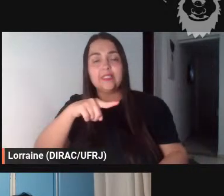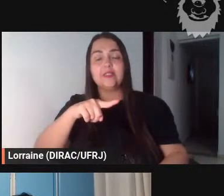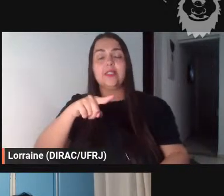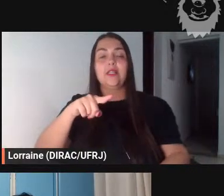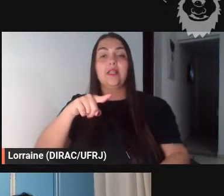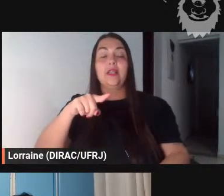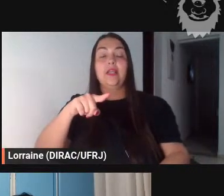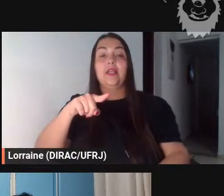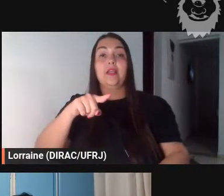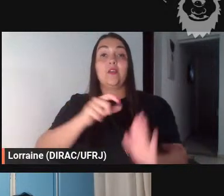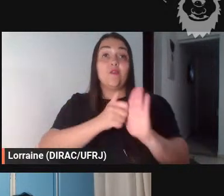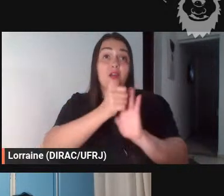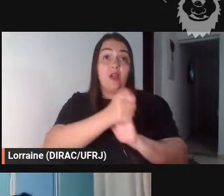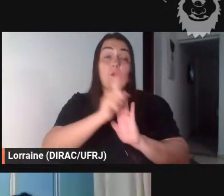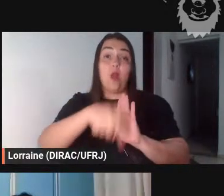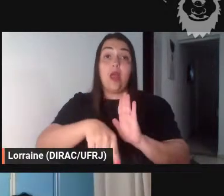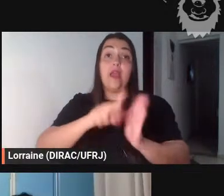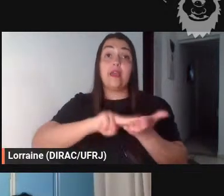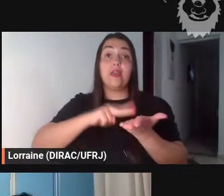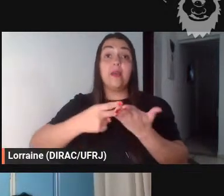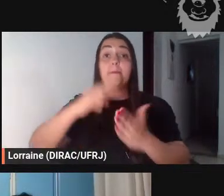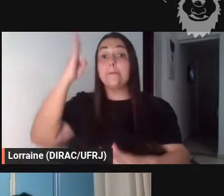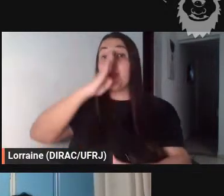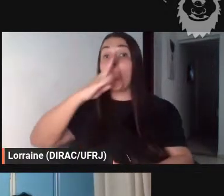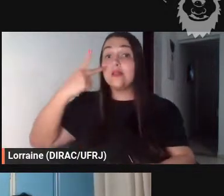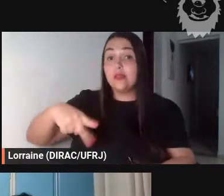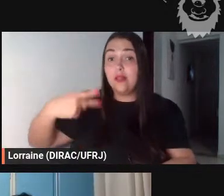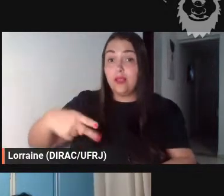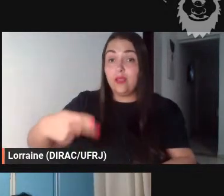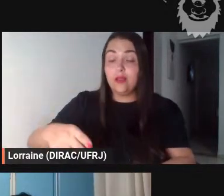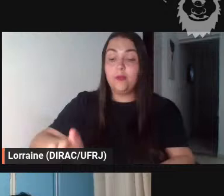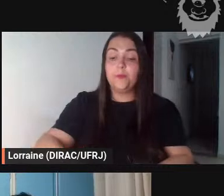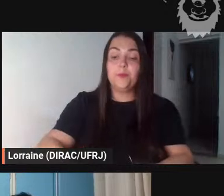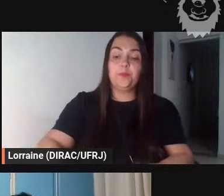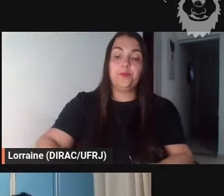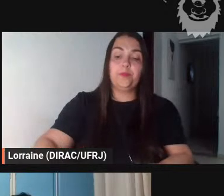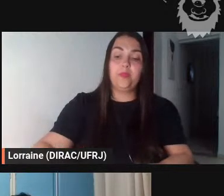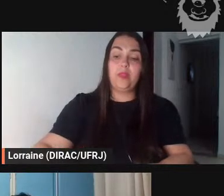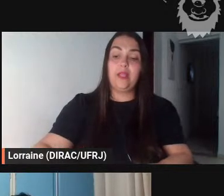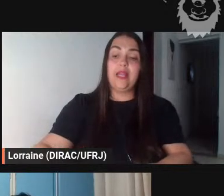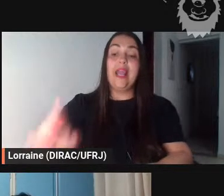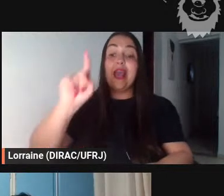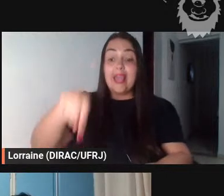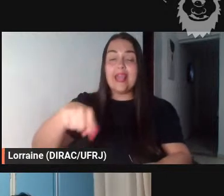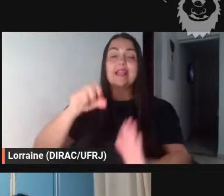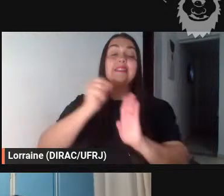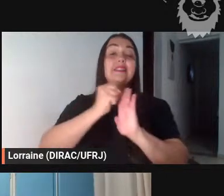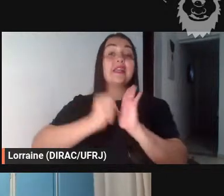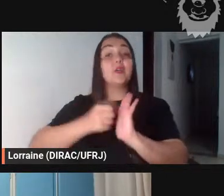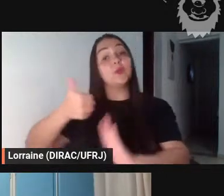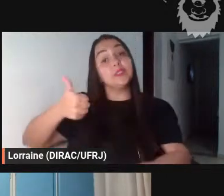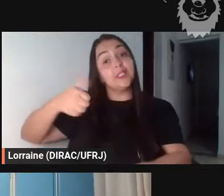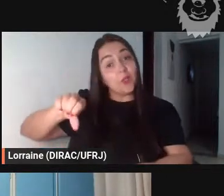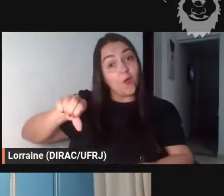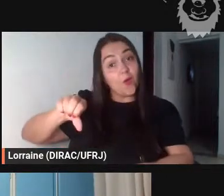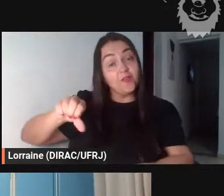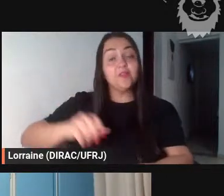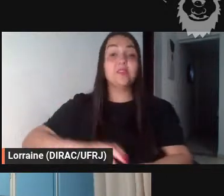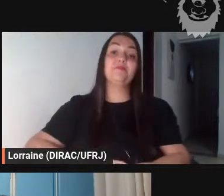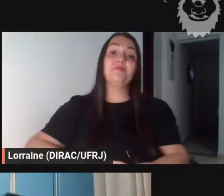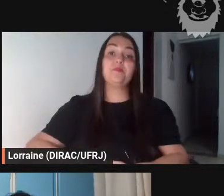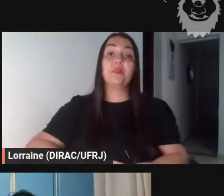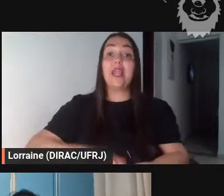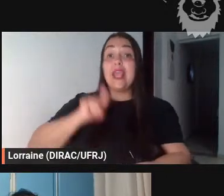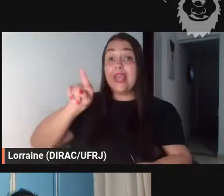brasileira né feita por um fabulista lá do século 19 que escreveu as